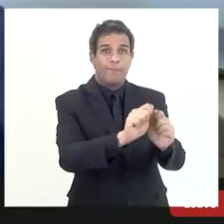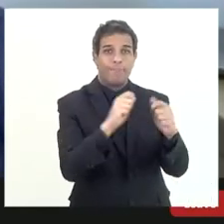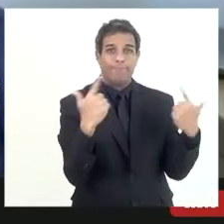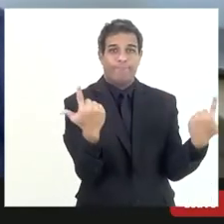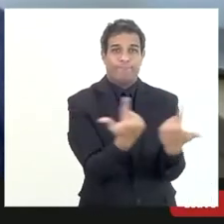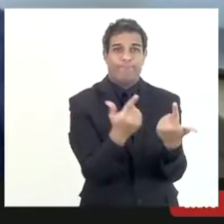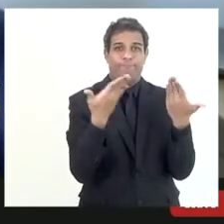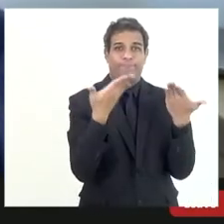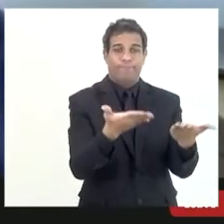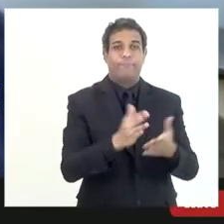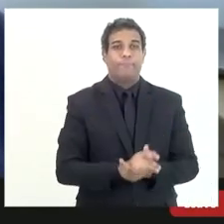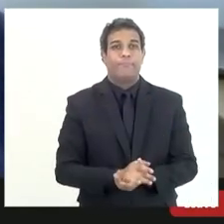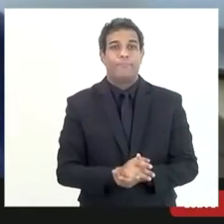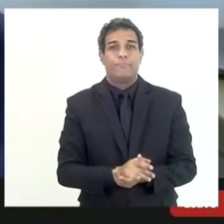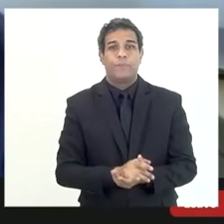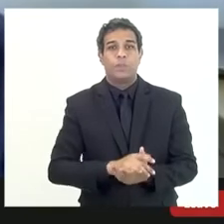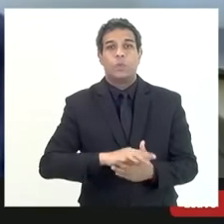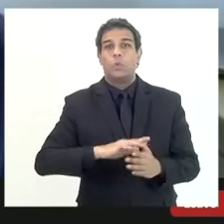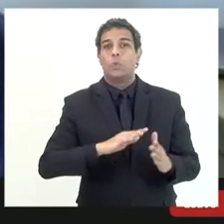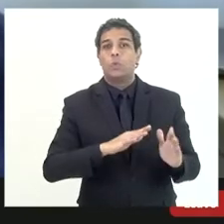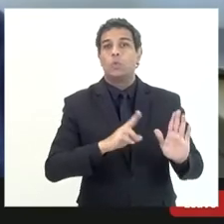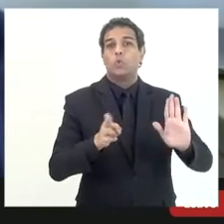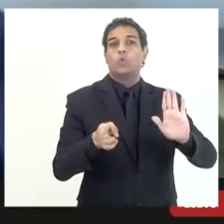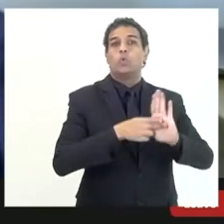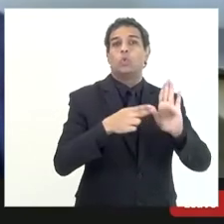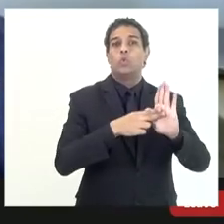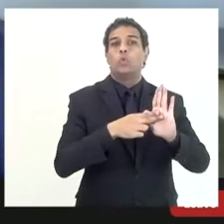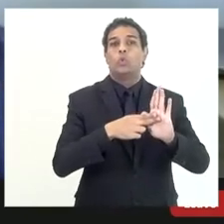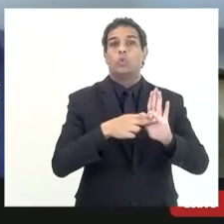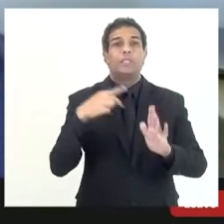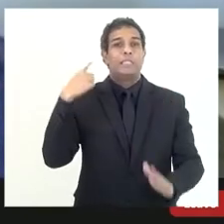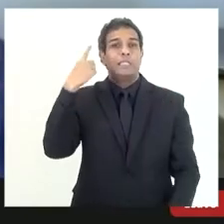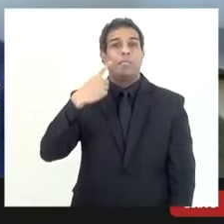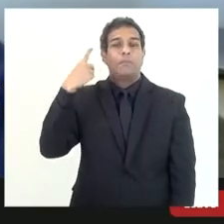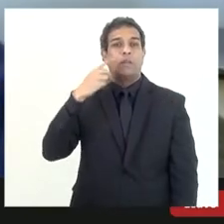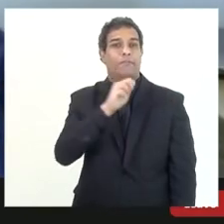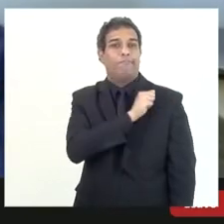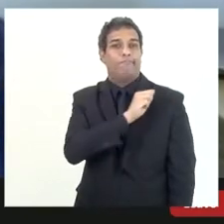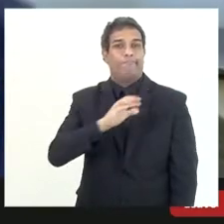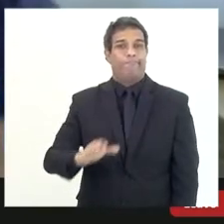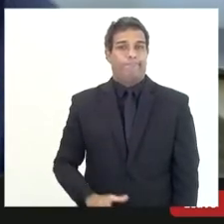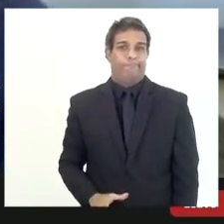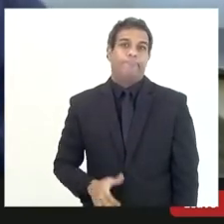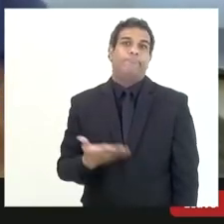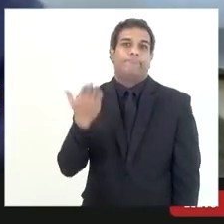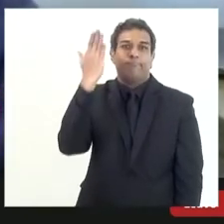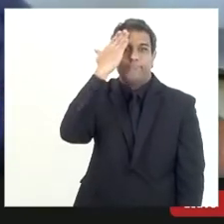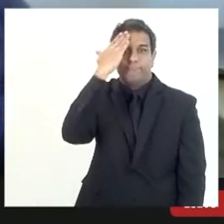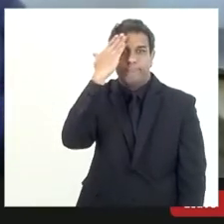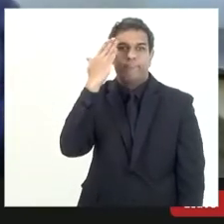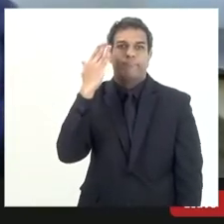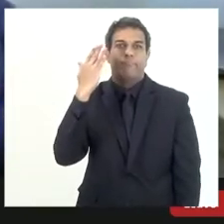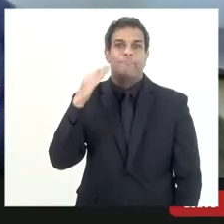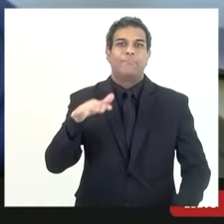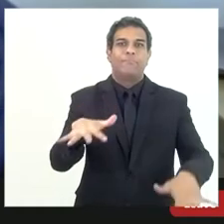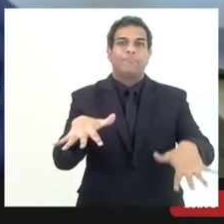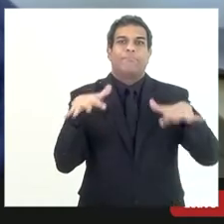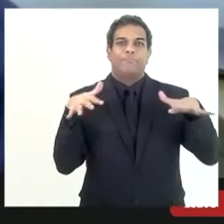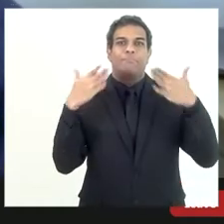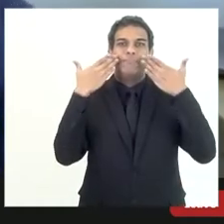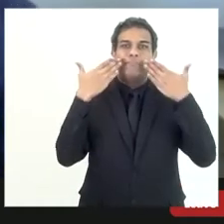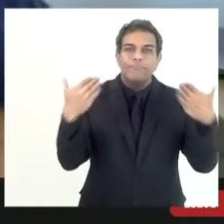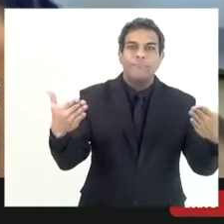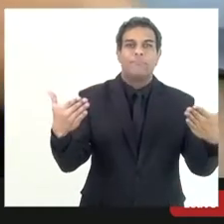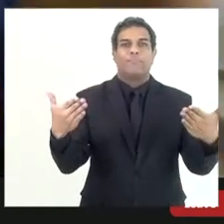de autoria do deputado André Siciliano eu sei porque fiz audiência pública sobre essa lei